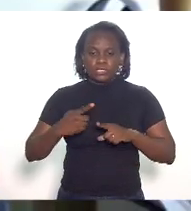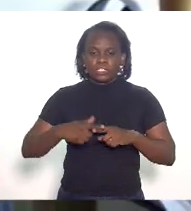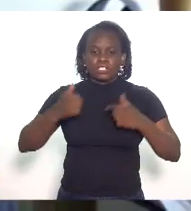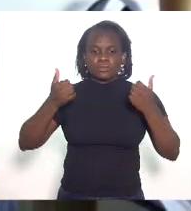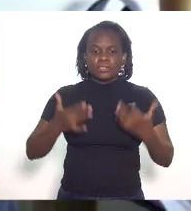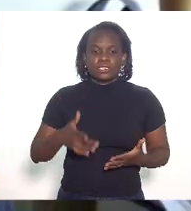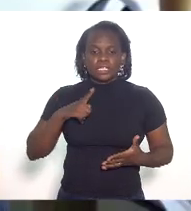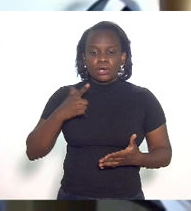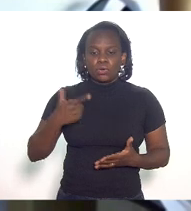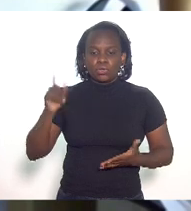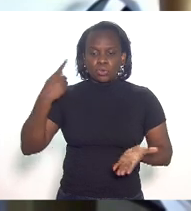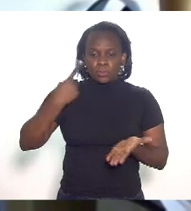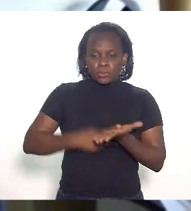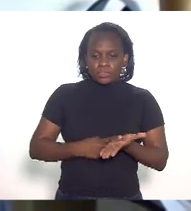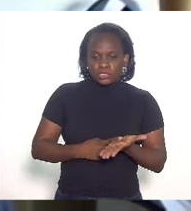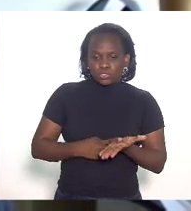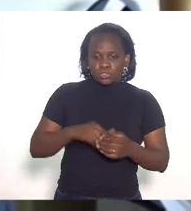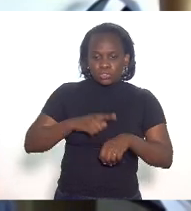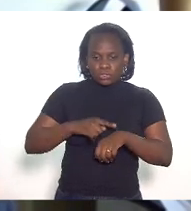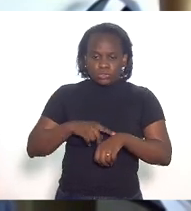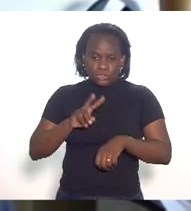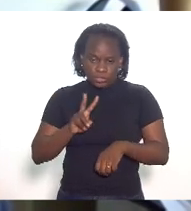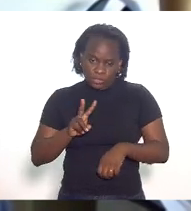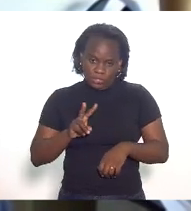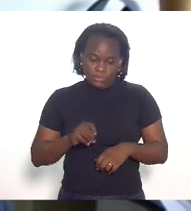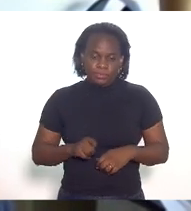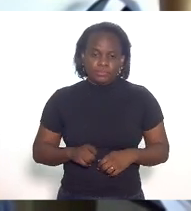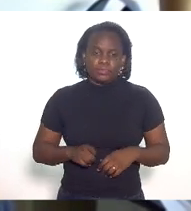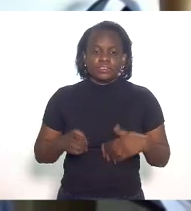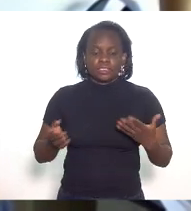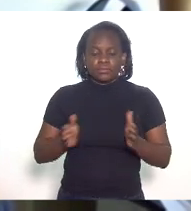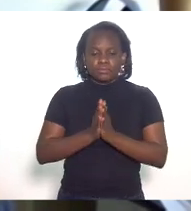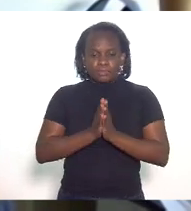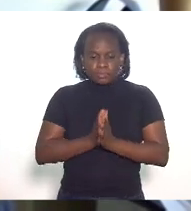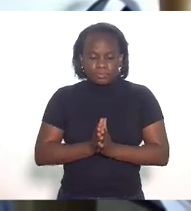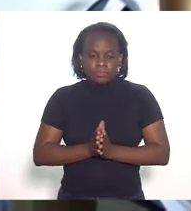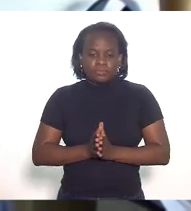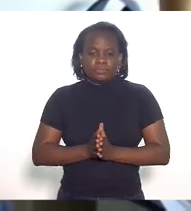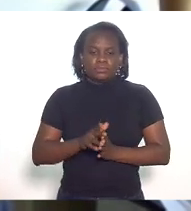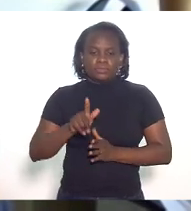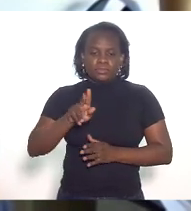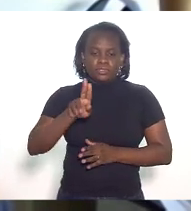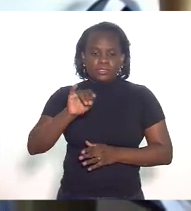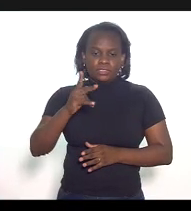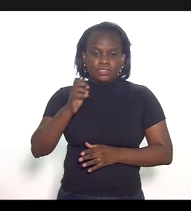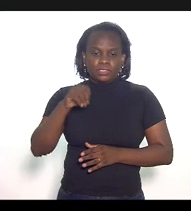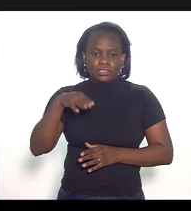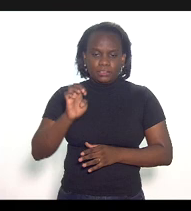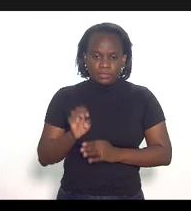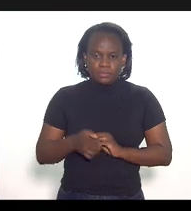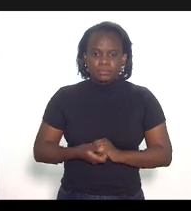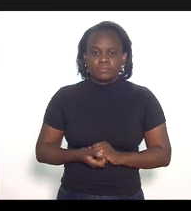um outro compromisso às 14 horas então por favor doutor Guilherme Penteado